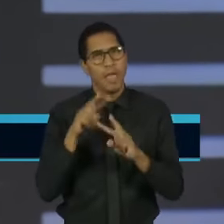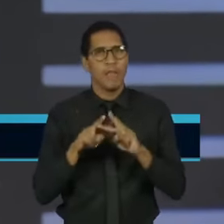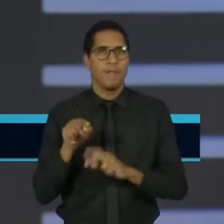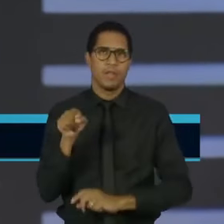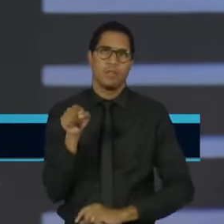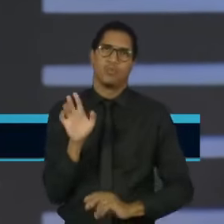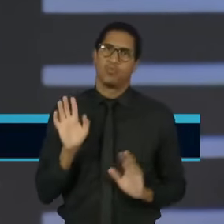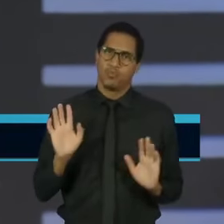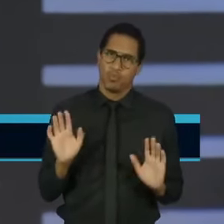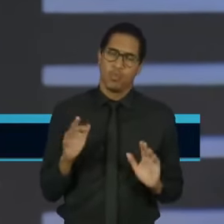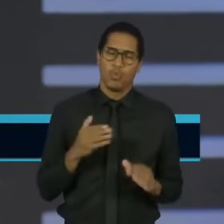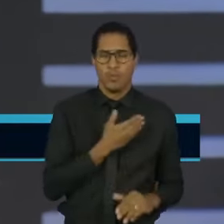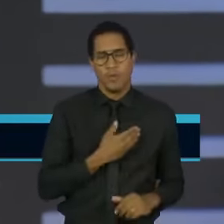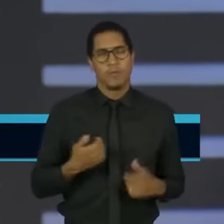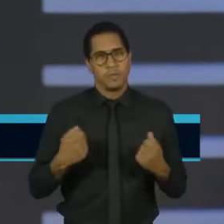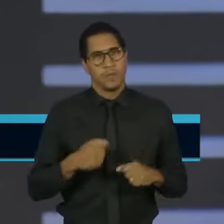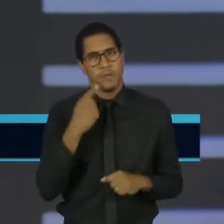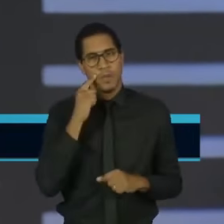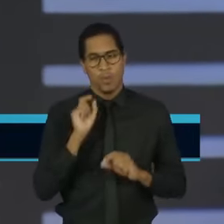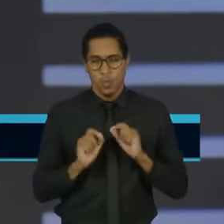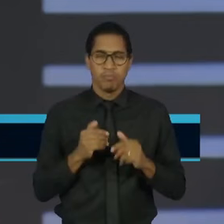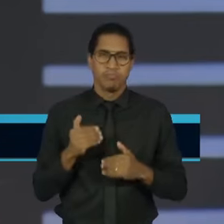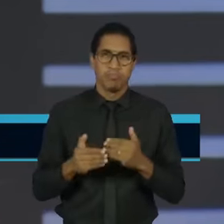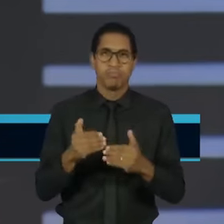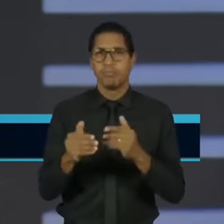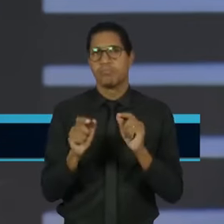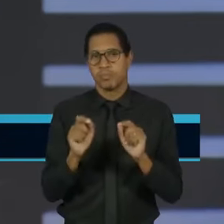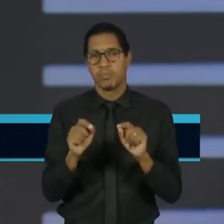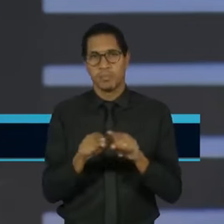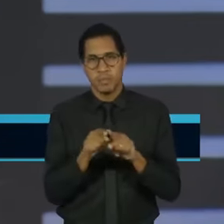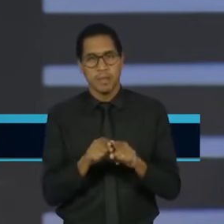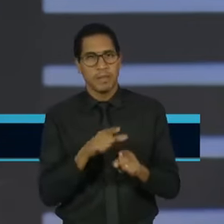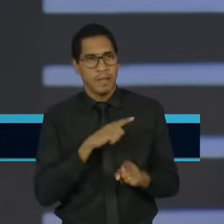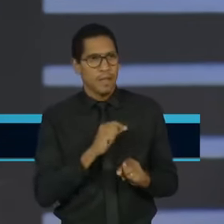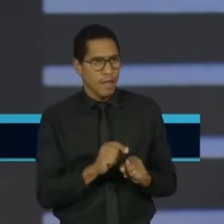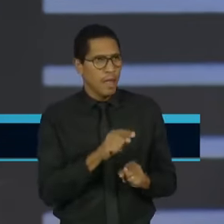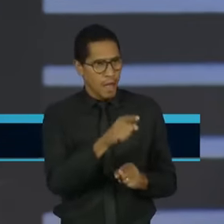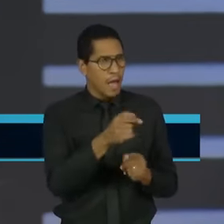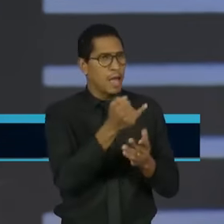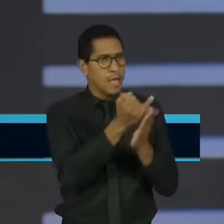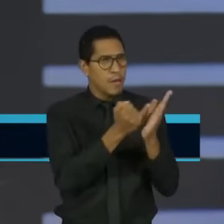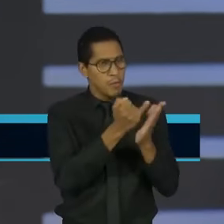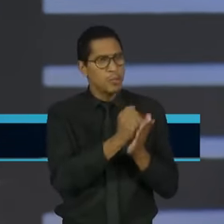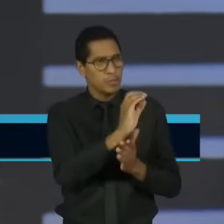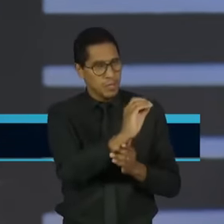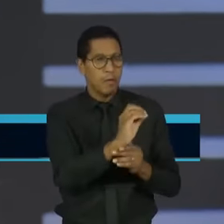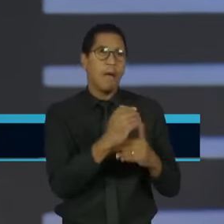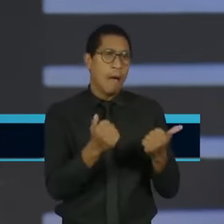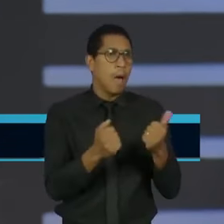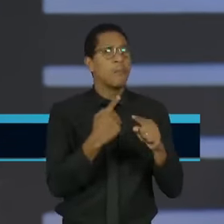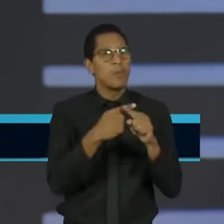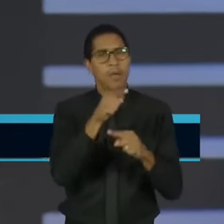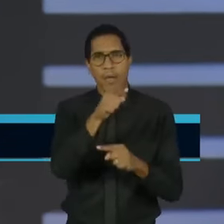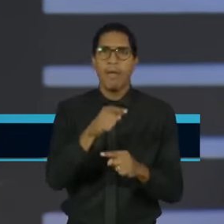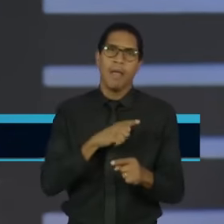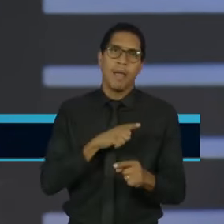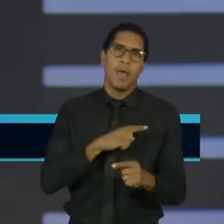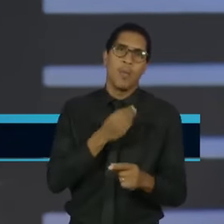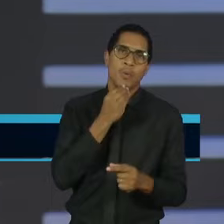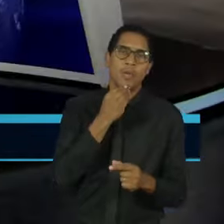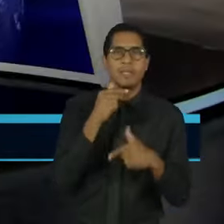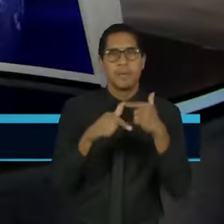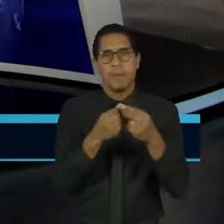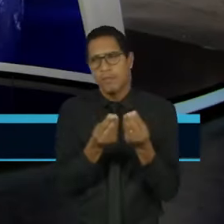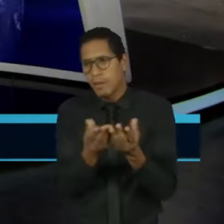o governo tem que caminhar para chegar no momento e desonerar apenas aqueles que têm uma política de gerar emprego e renda para a população brasileira.